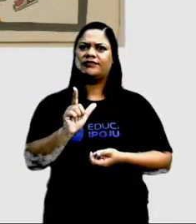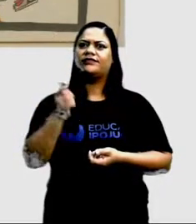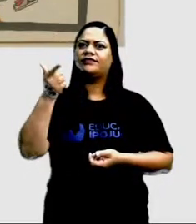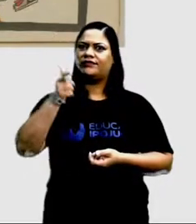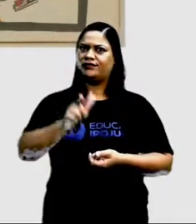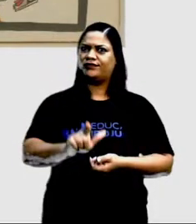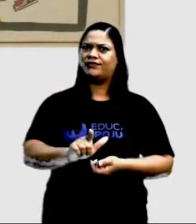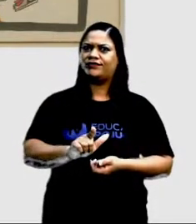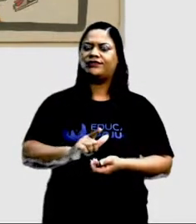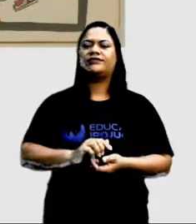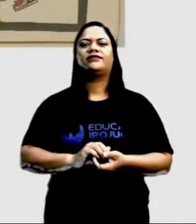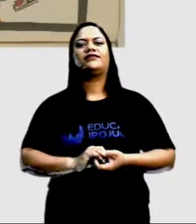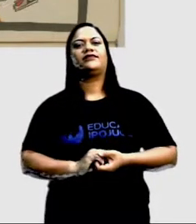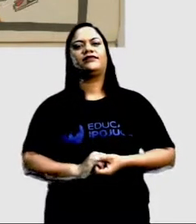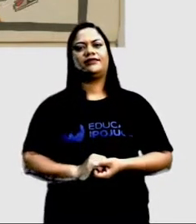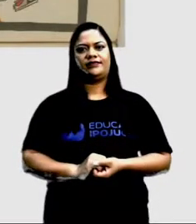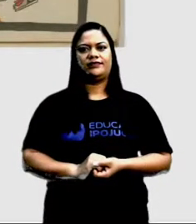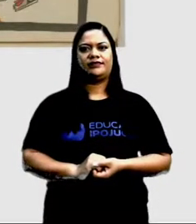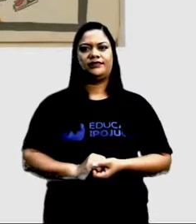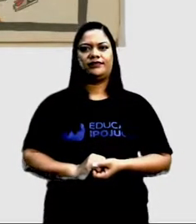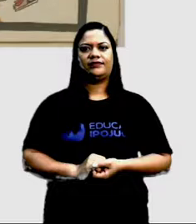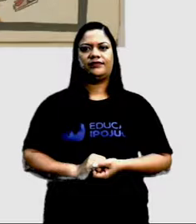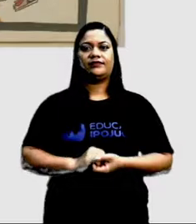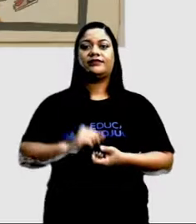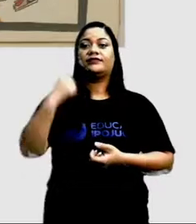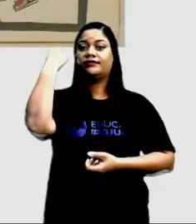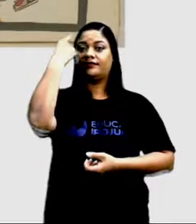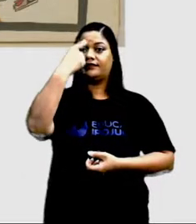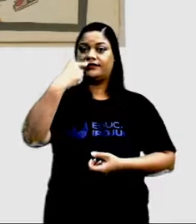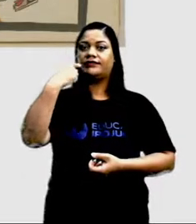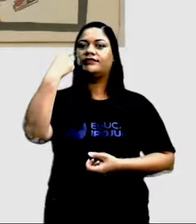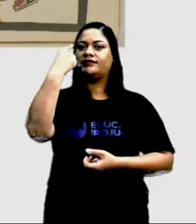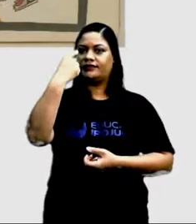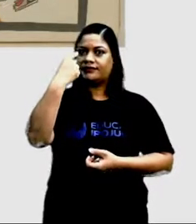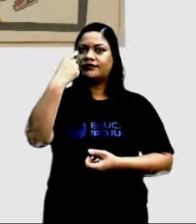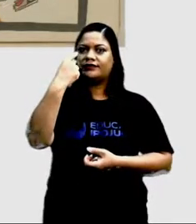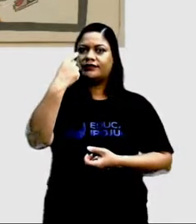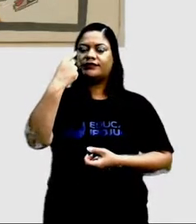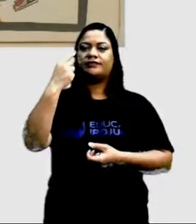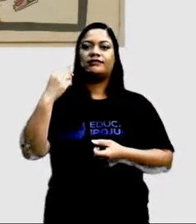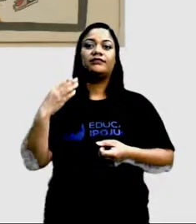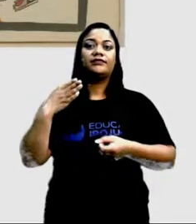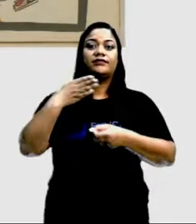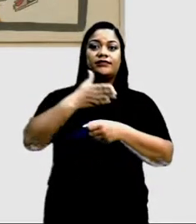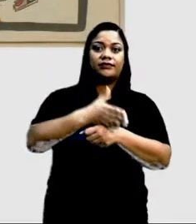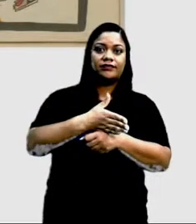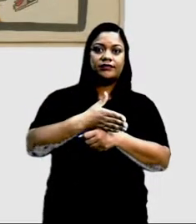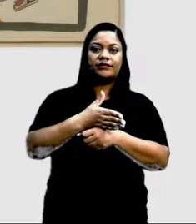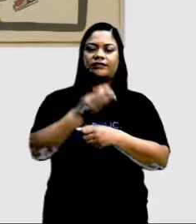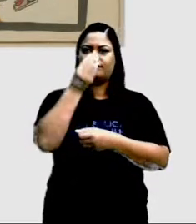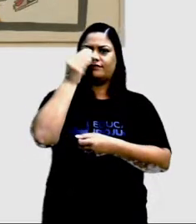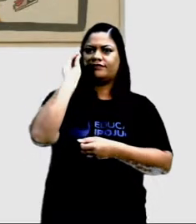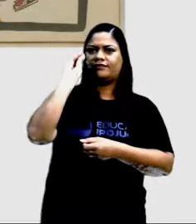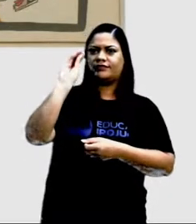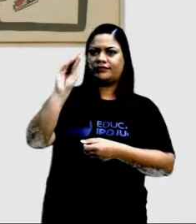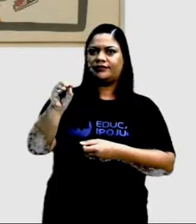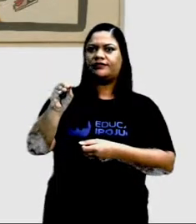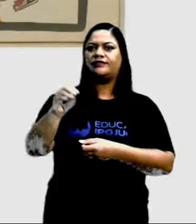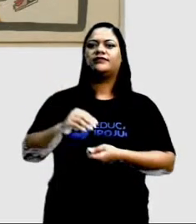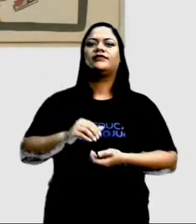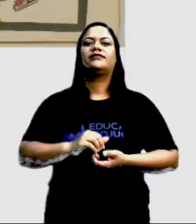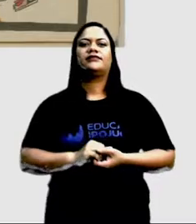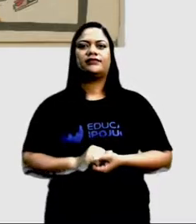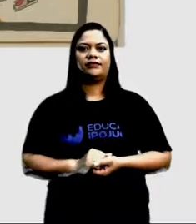ali de reconquista da Espanha. Então, os espanhóis vão expulsar os invasores